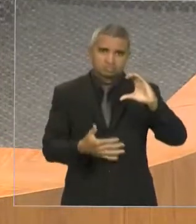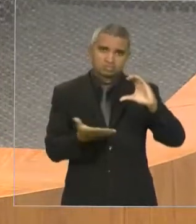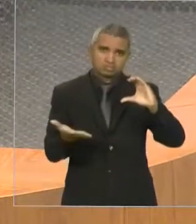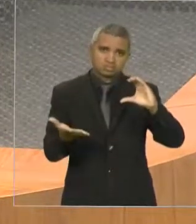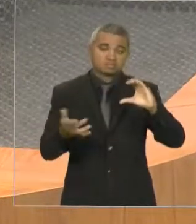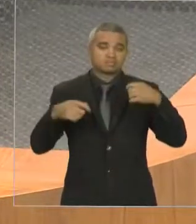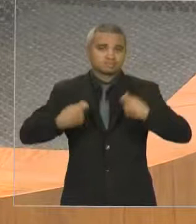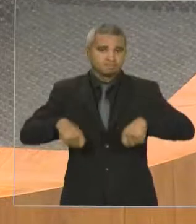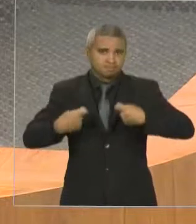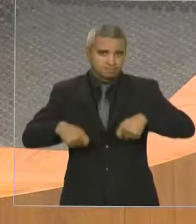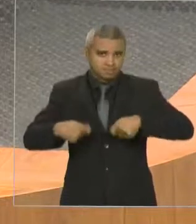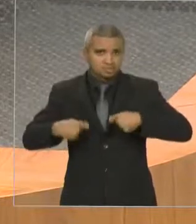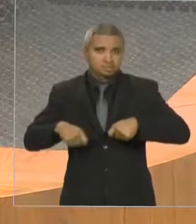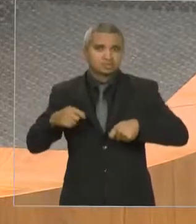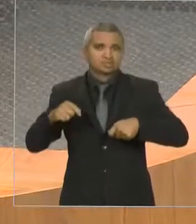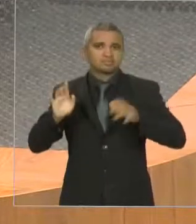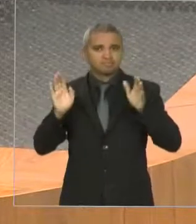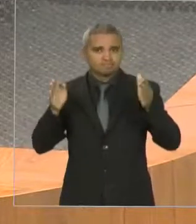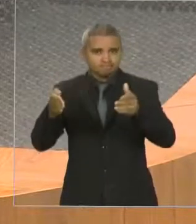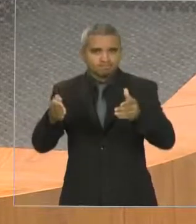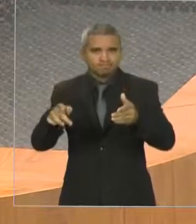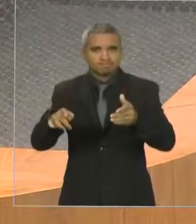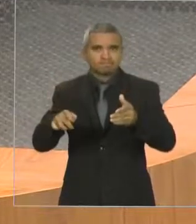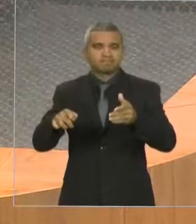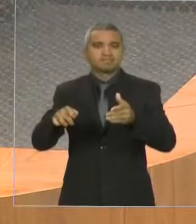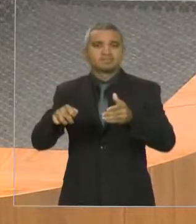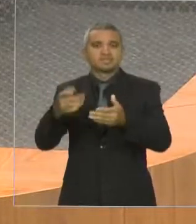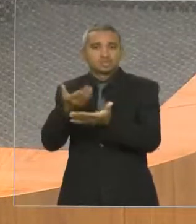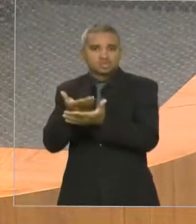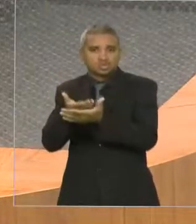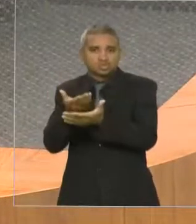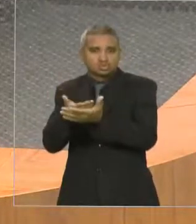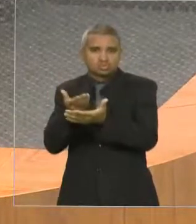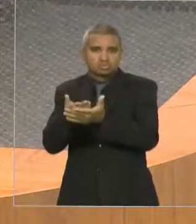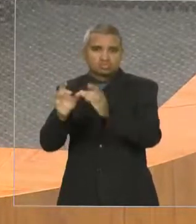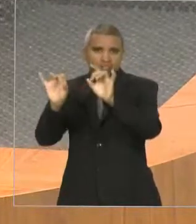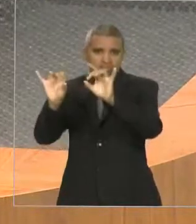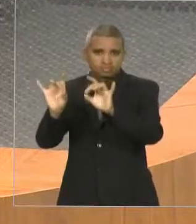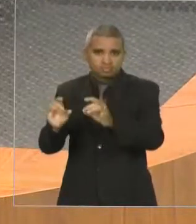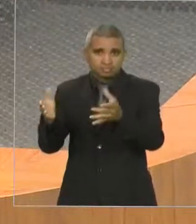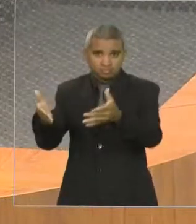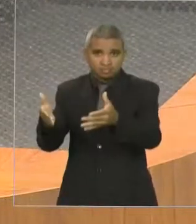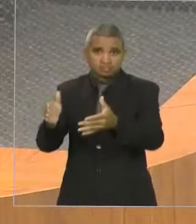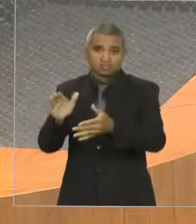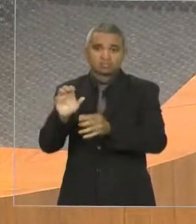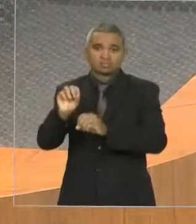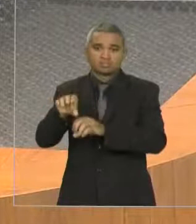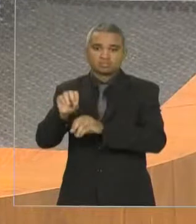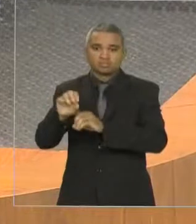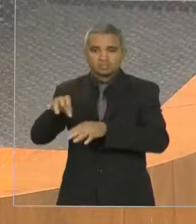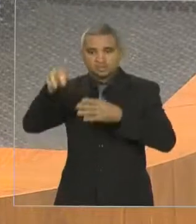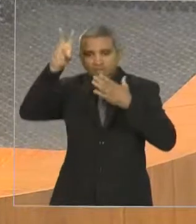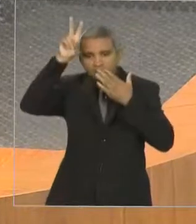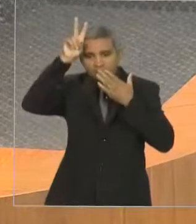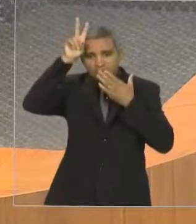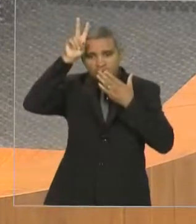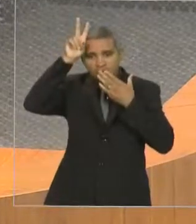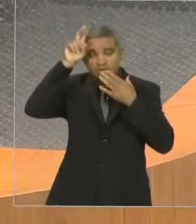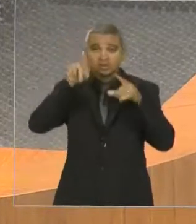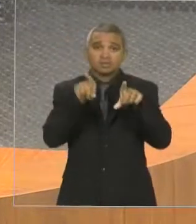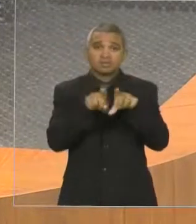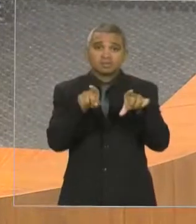toda uma complexidade, mas a possibilidade disso acontecer. A irmã Sônia Guajajara fez uma explanação também,